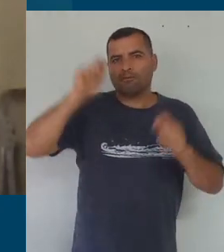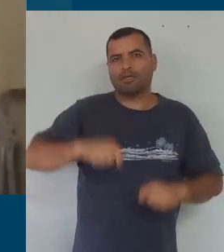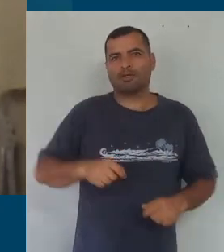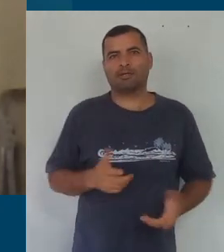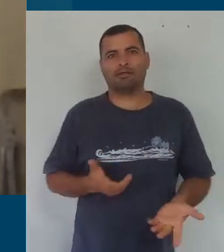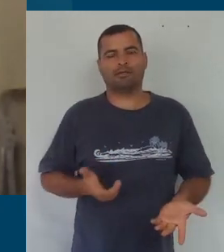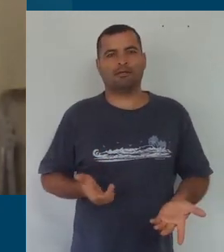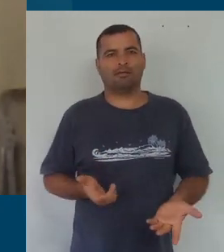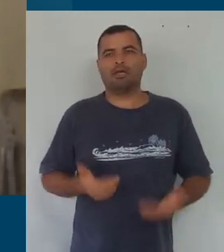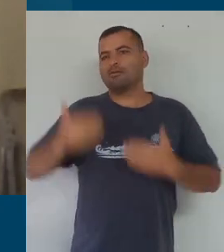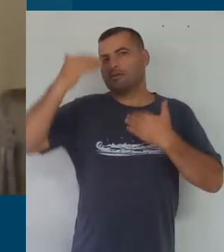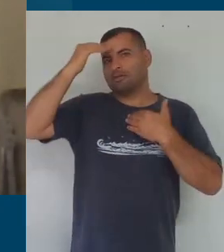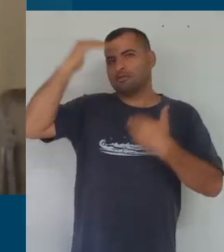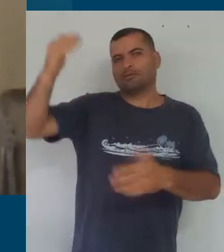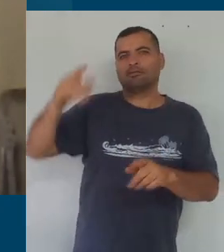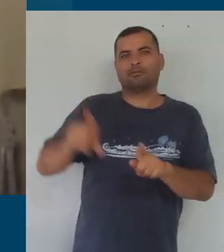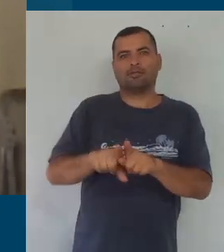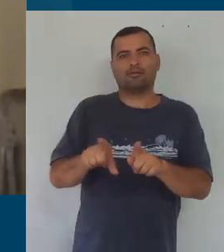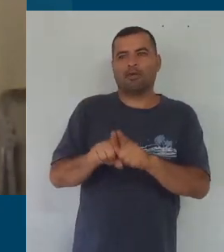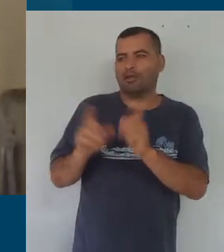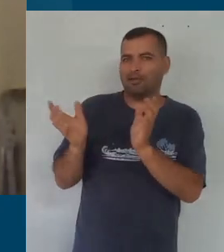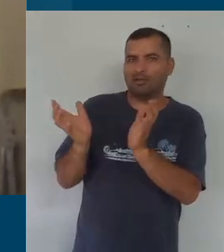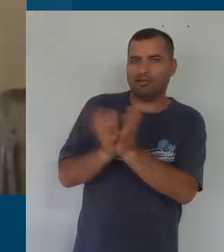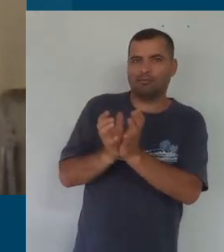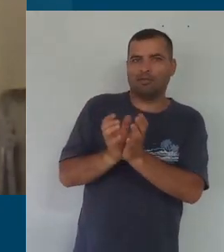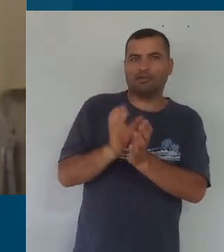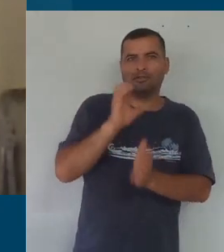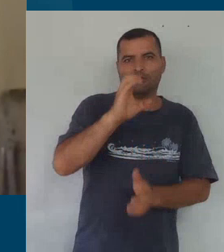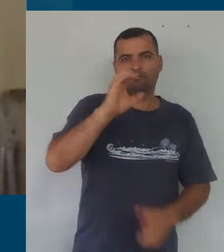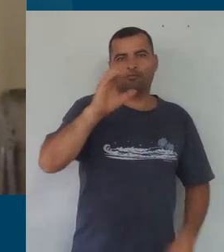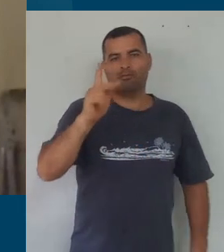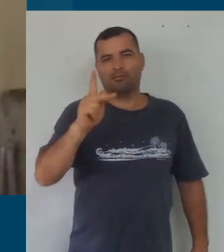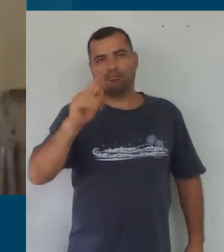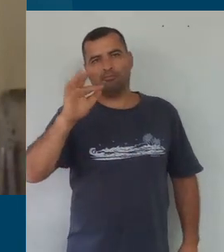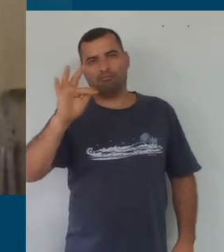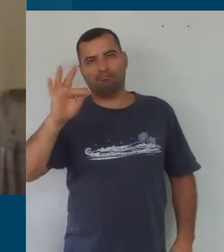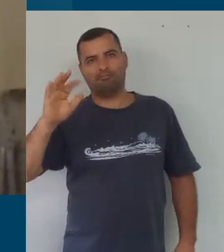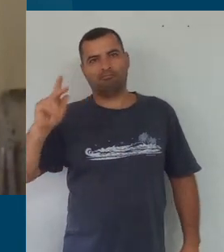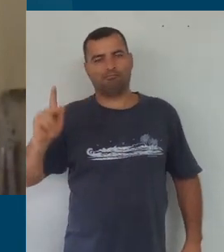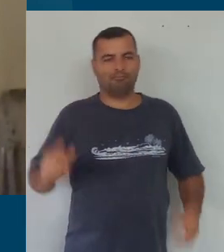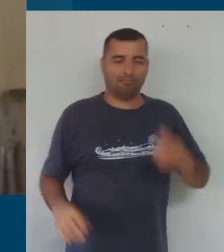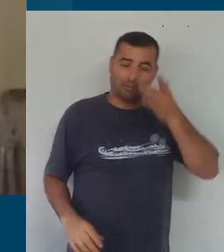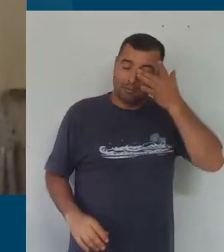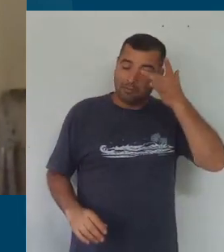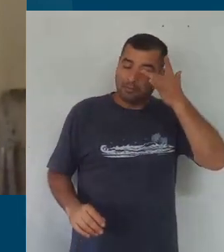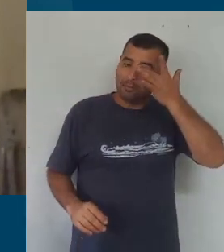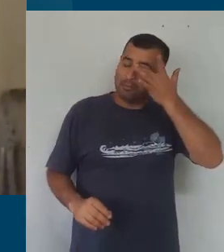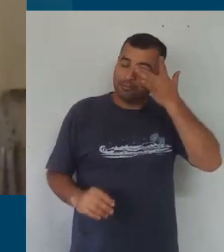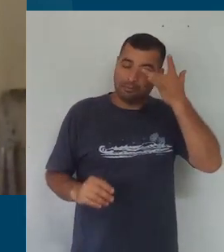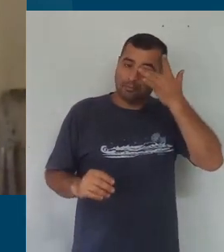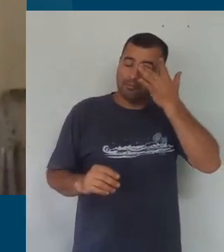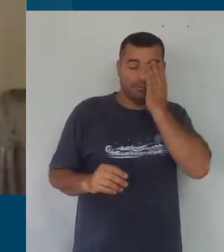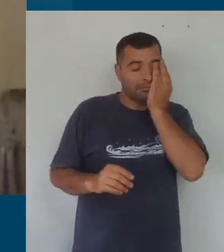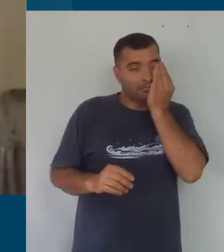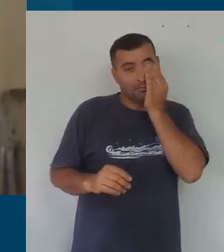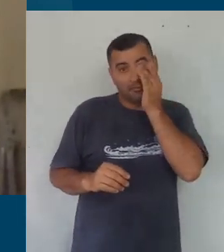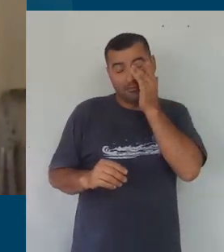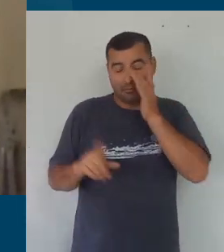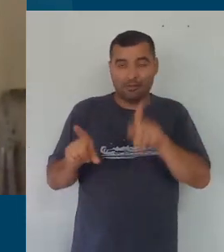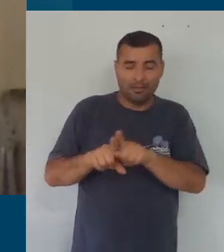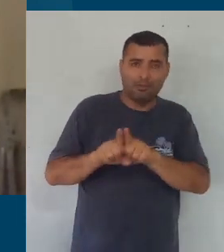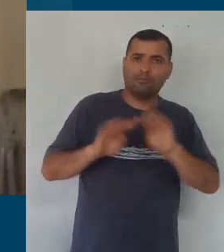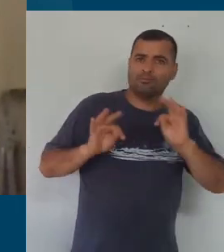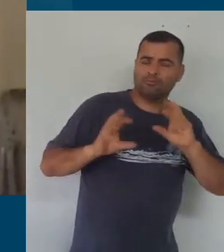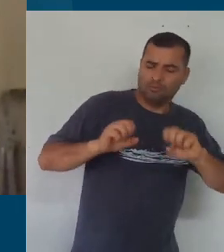Agradecer à equipe do Centro de Formação, é reconhecer minimamente todo esse esforço e dedicação. Eu